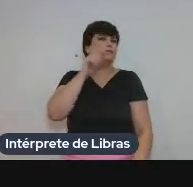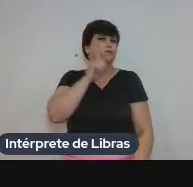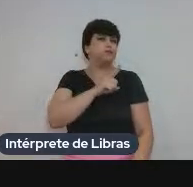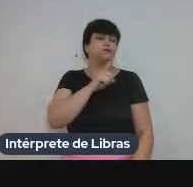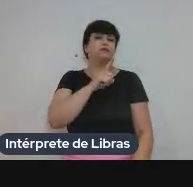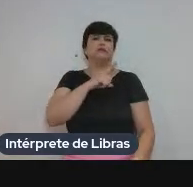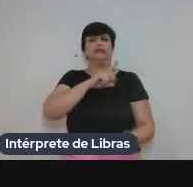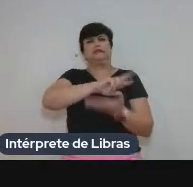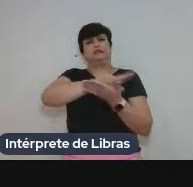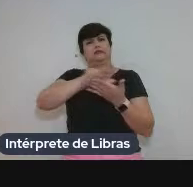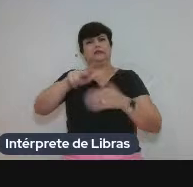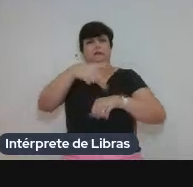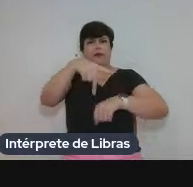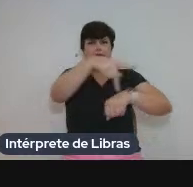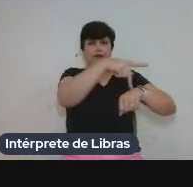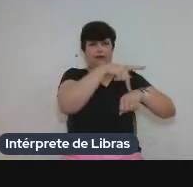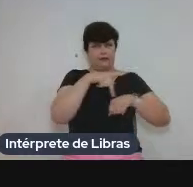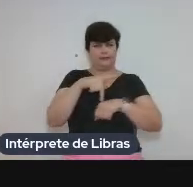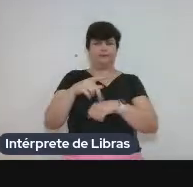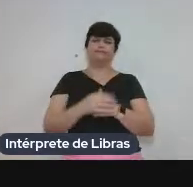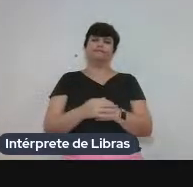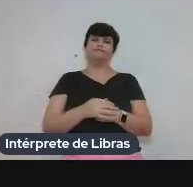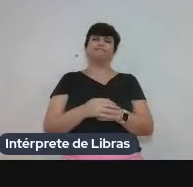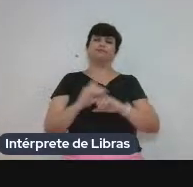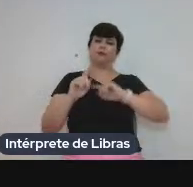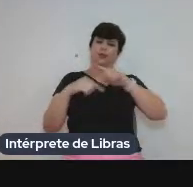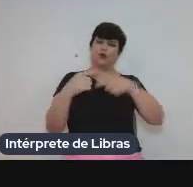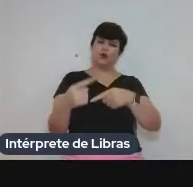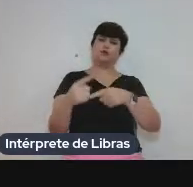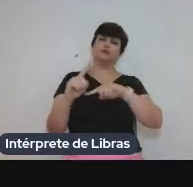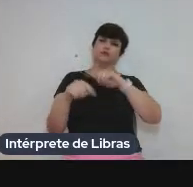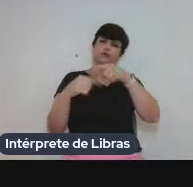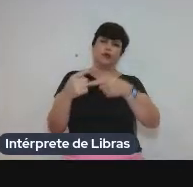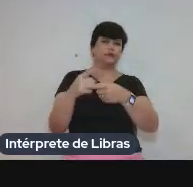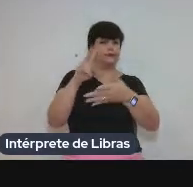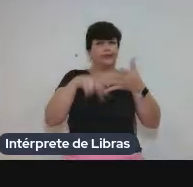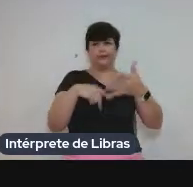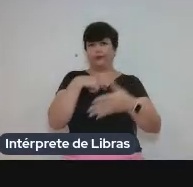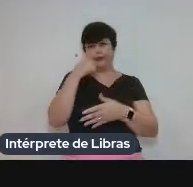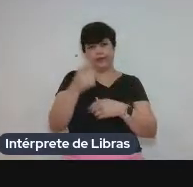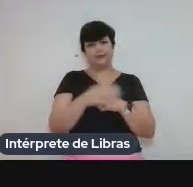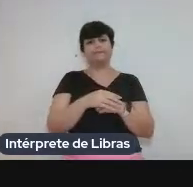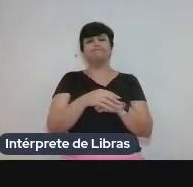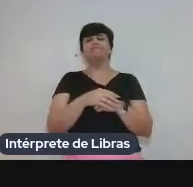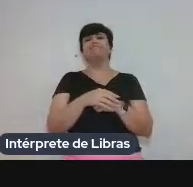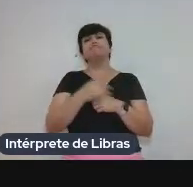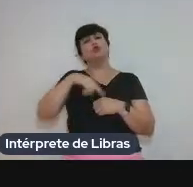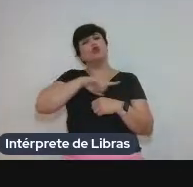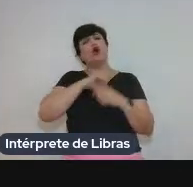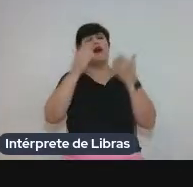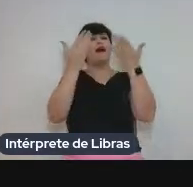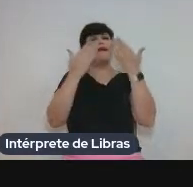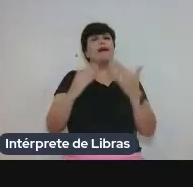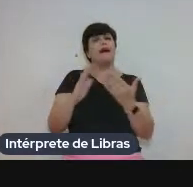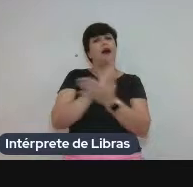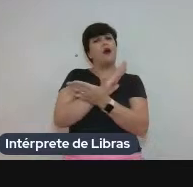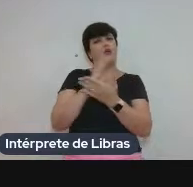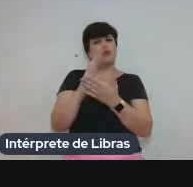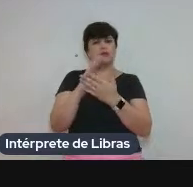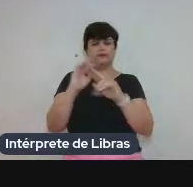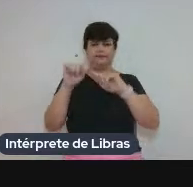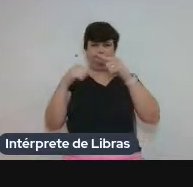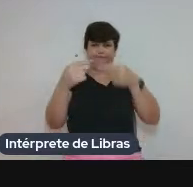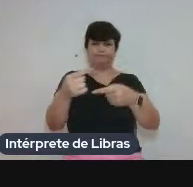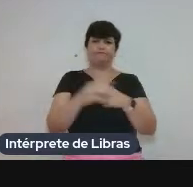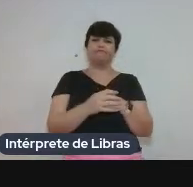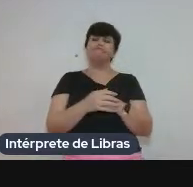outros. Pode passar, por favor. Aí, pode passar também, se não dá para ver isso. E agora eu parto para algumas análises preliminares. Pode passar.